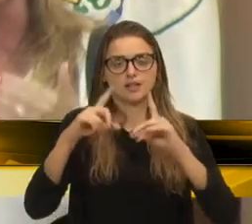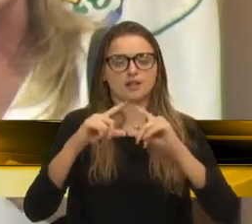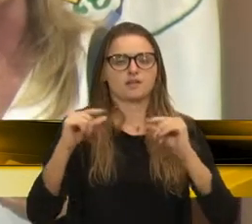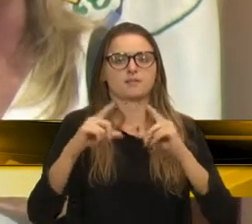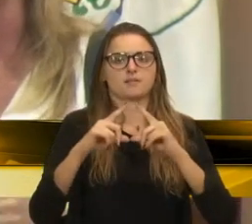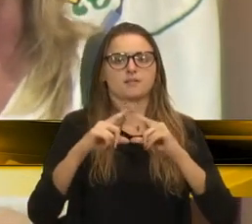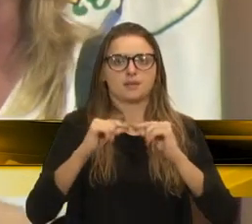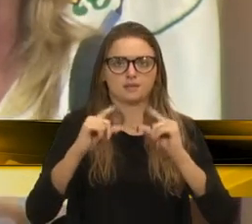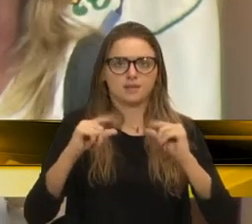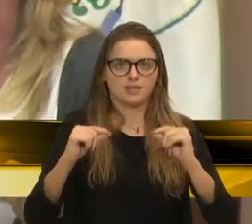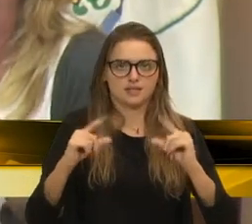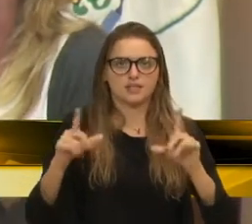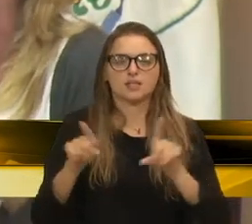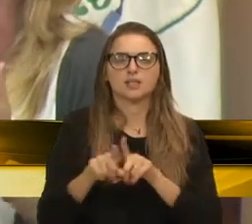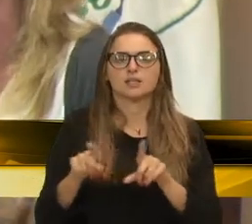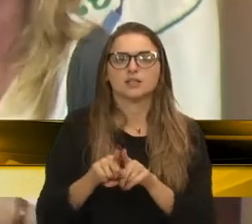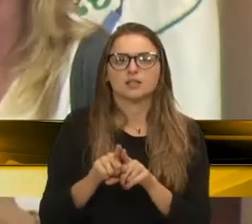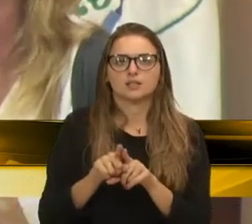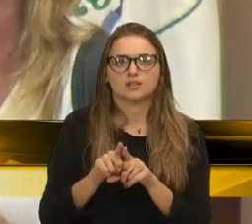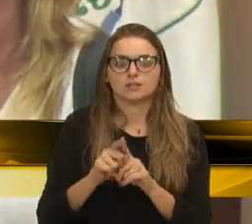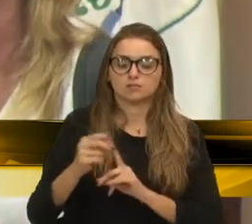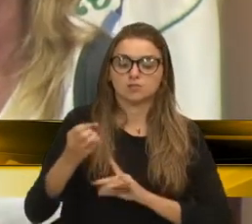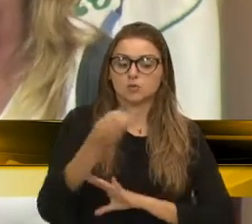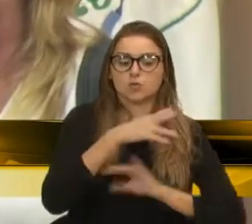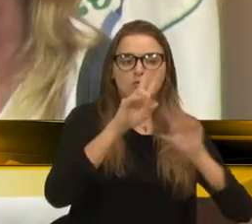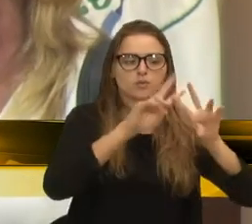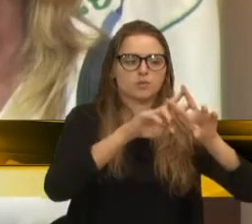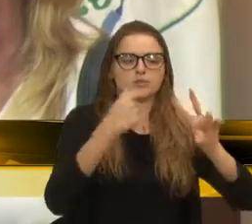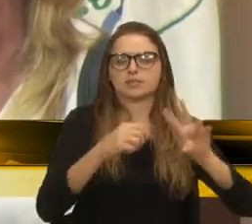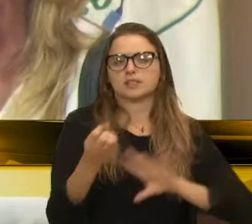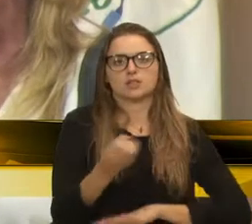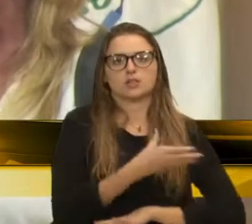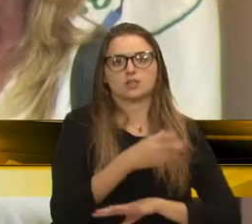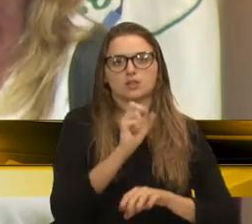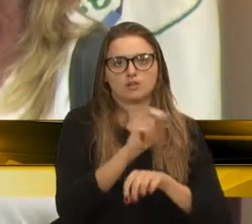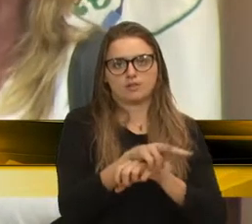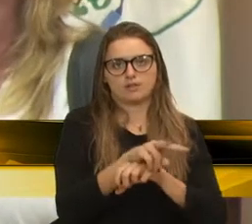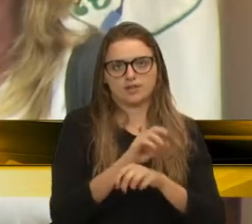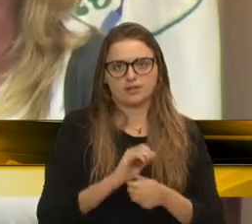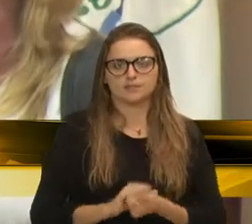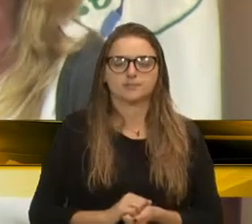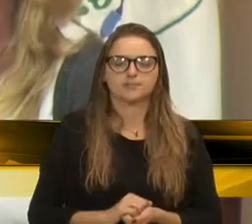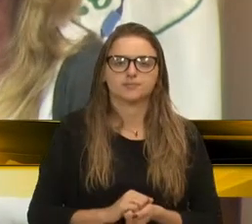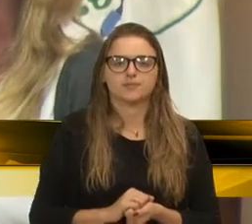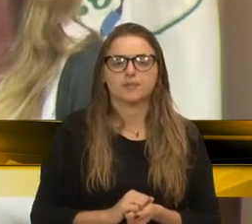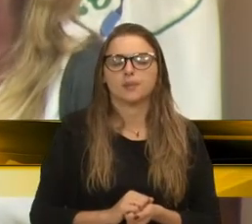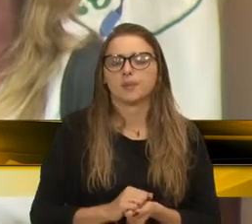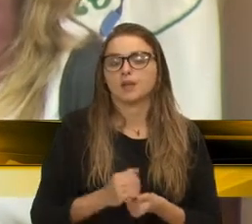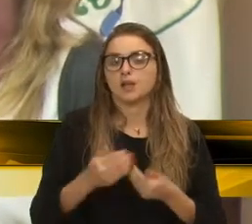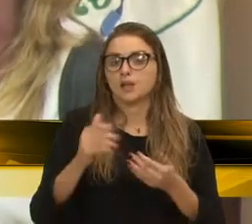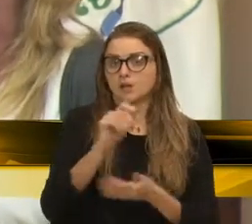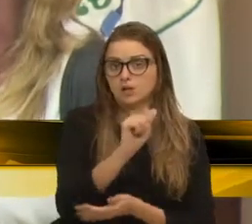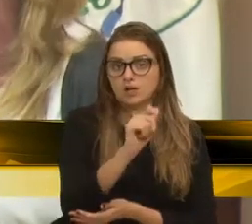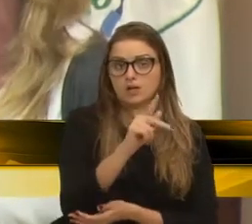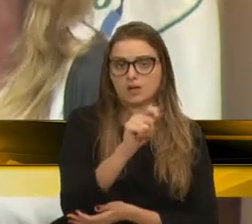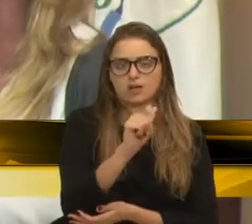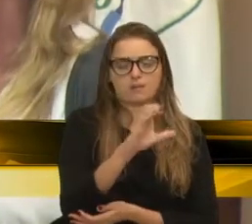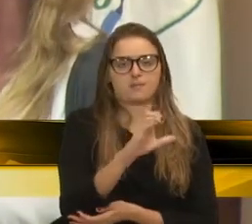Porque o novo presídio, nós precisamos de novas vagas. Então, o sistema APAC